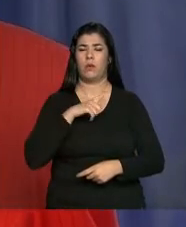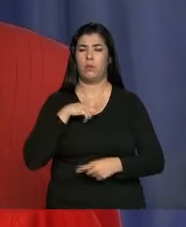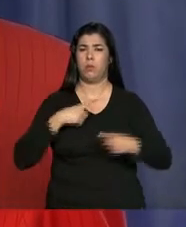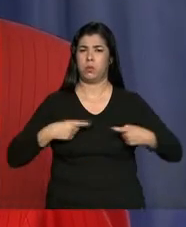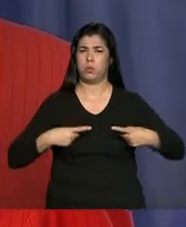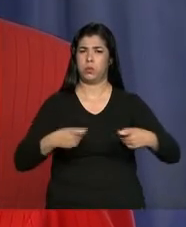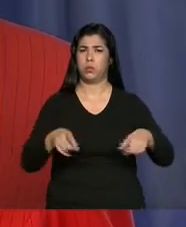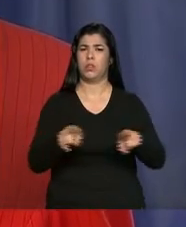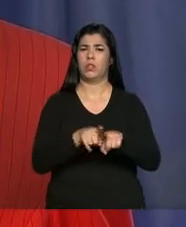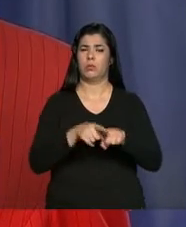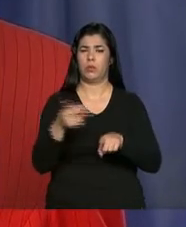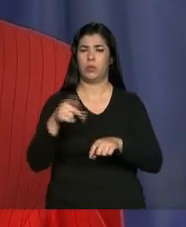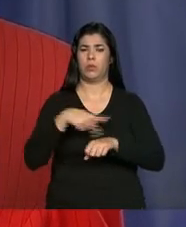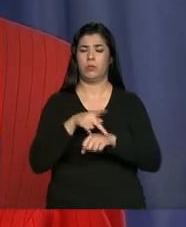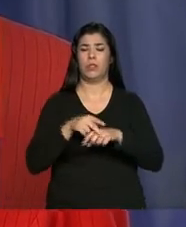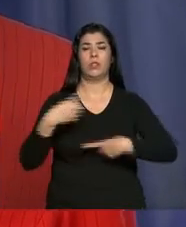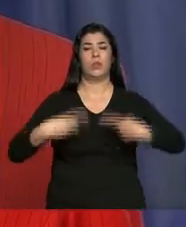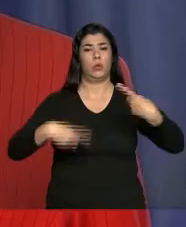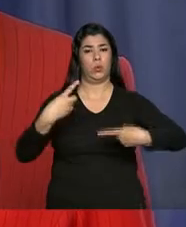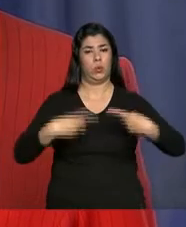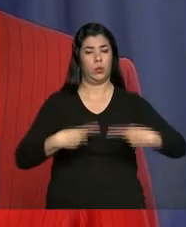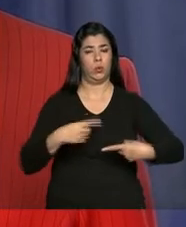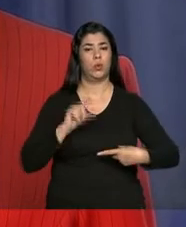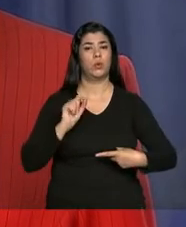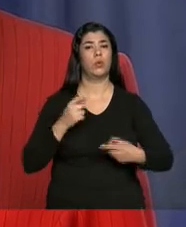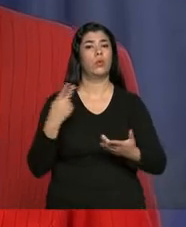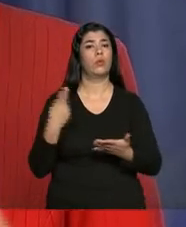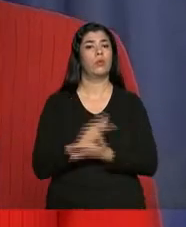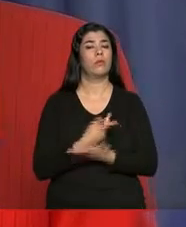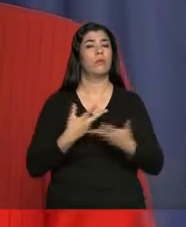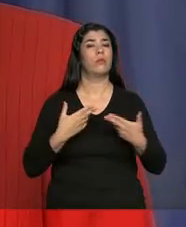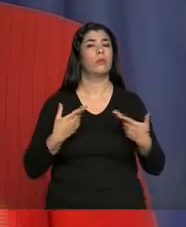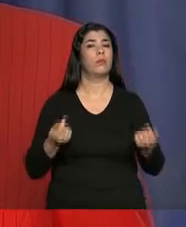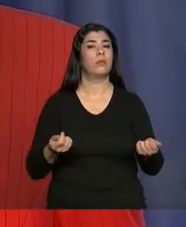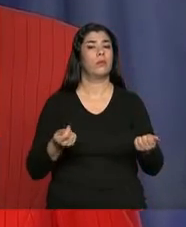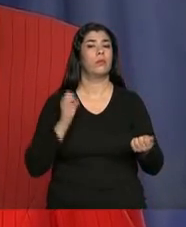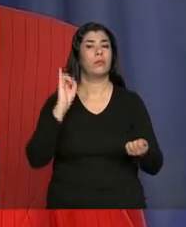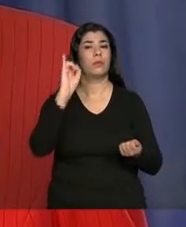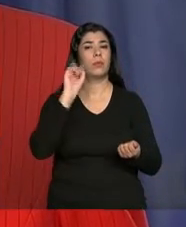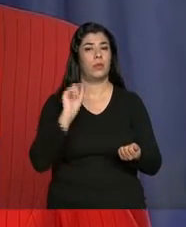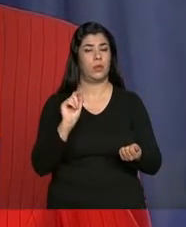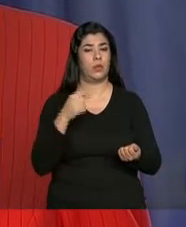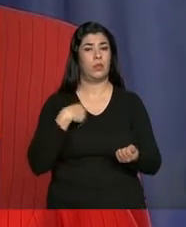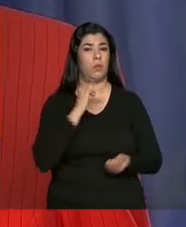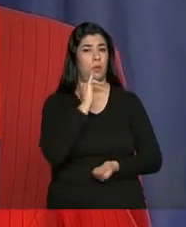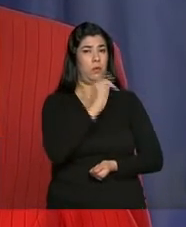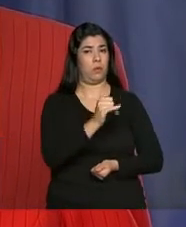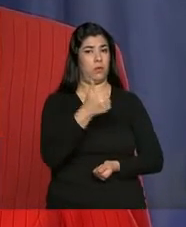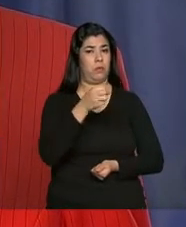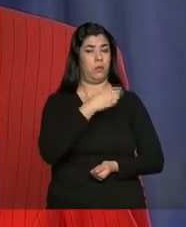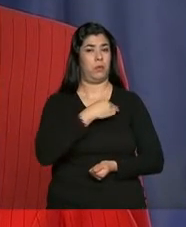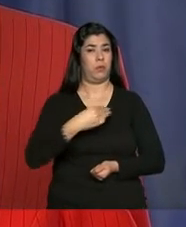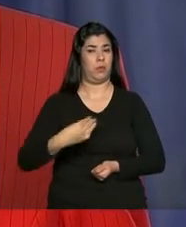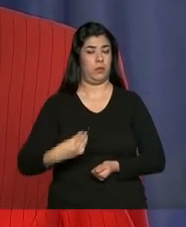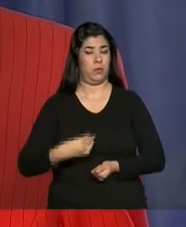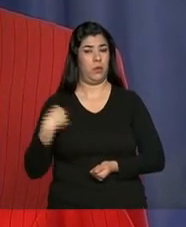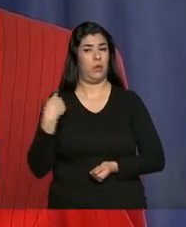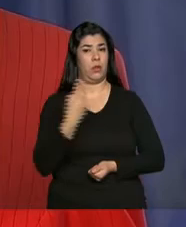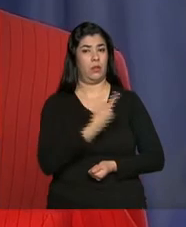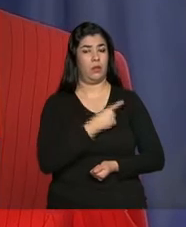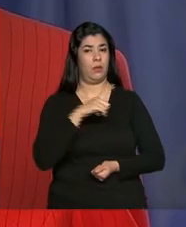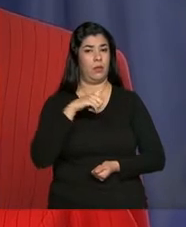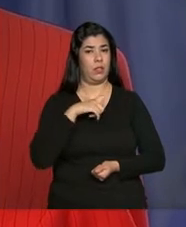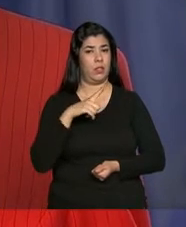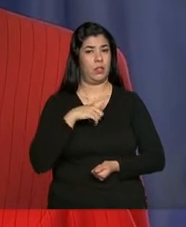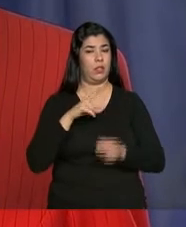um aspecto importante, porque eu disse ao primeiro-ministro que nós teremos